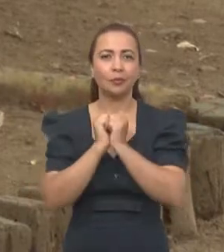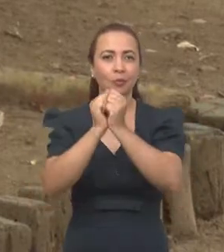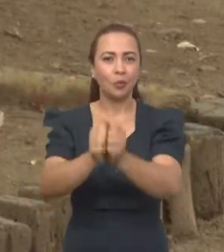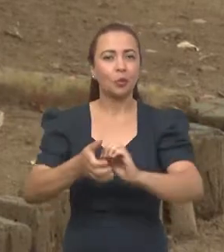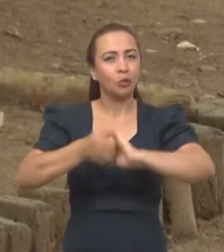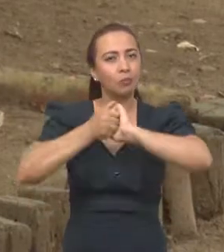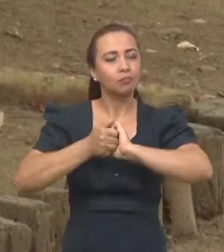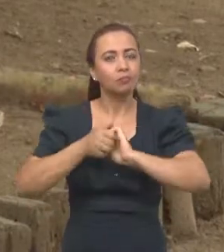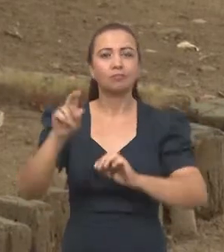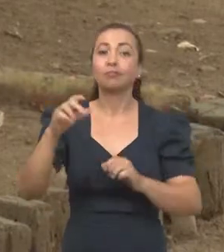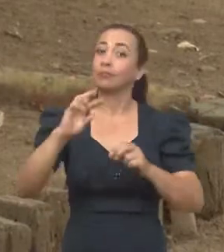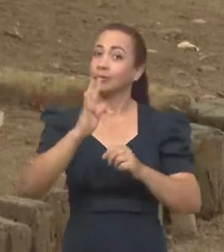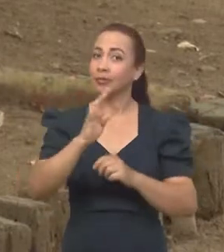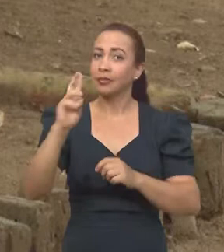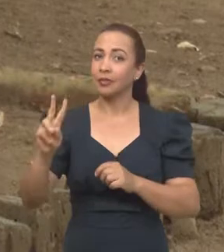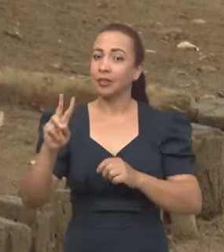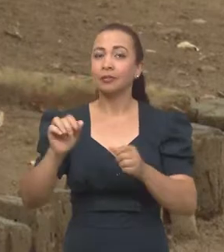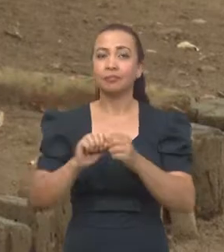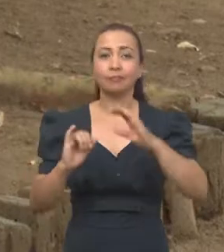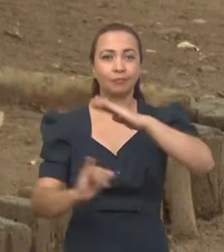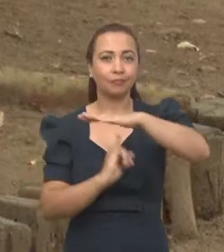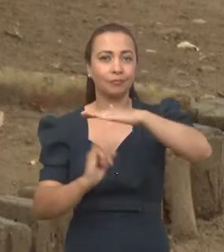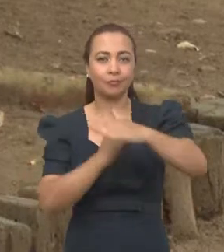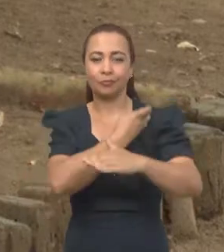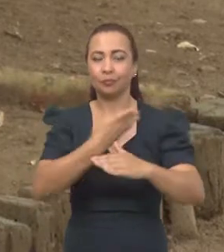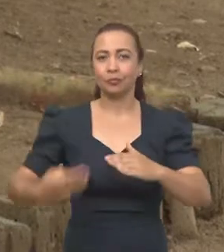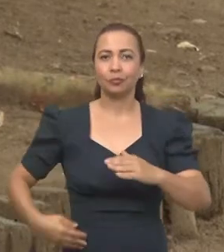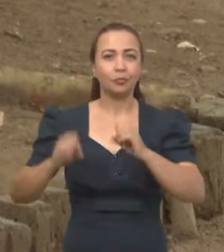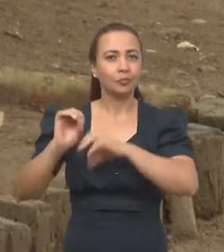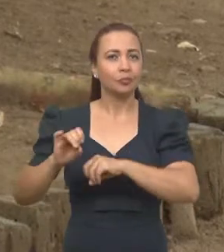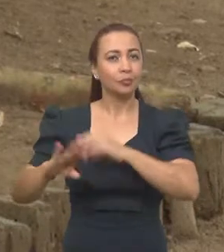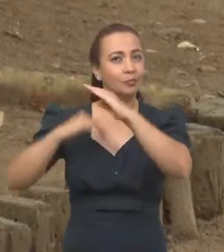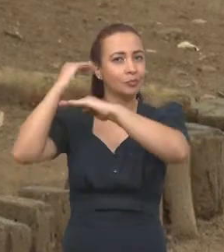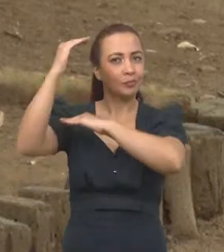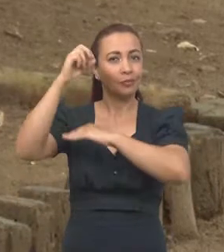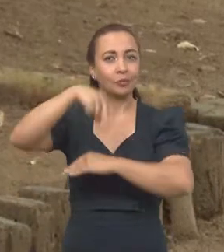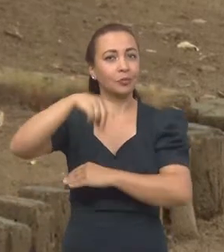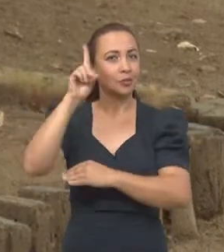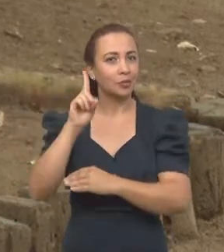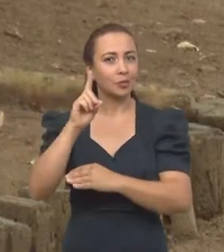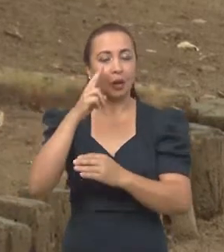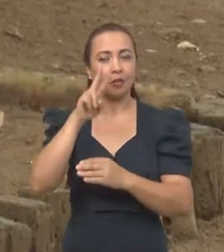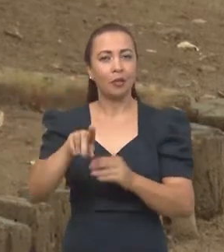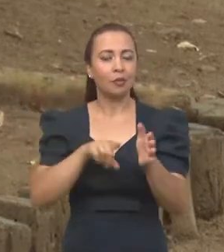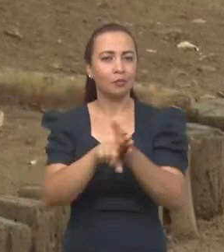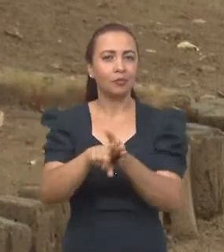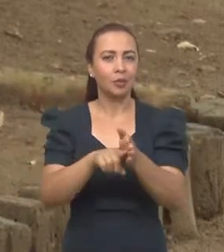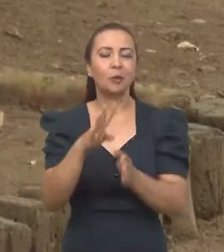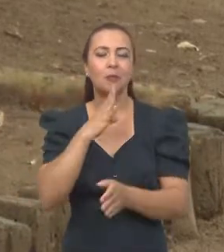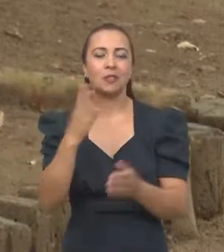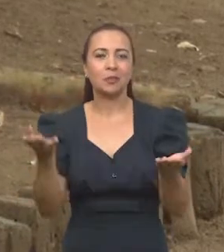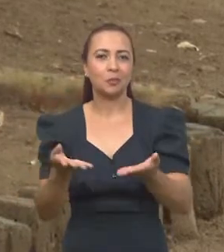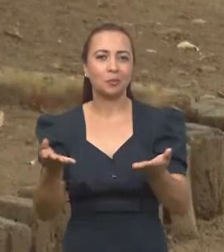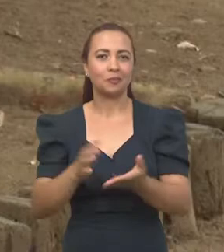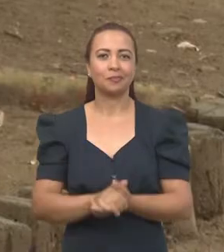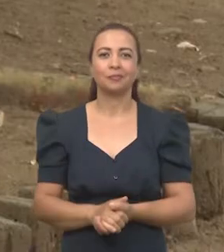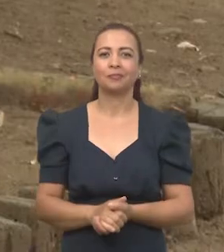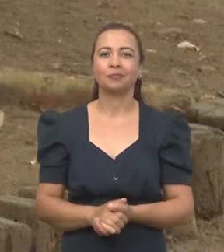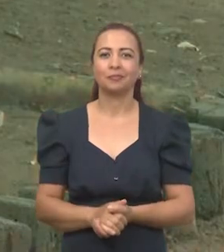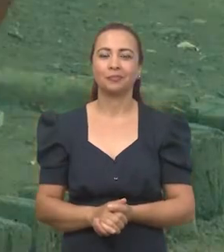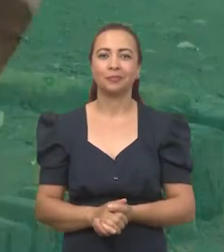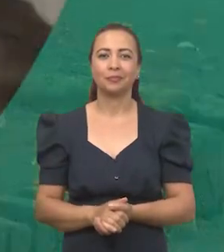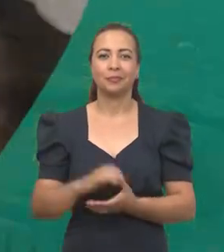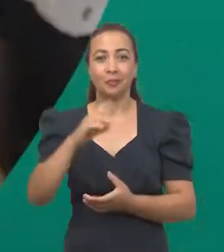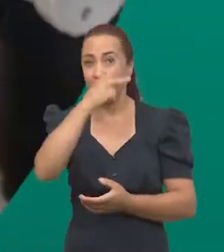realizado por meio de uma parceria entre TVs e instituições públicas de ensino superior nordestinas. Veja quais as pesquisas vamos conhecer hoje.